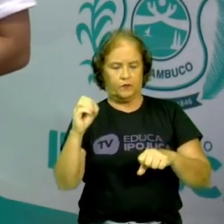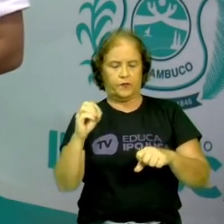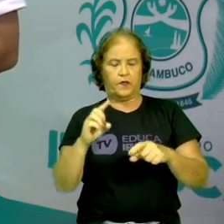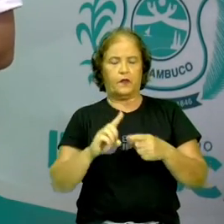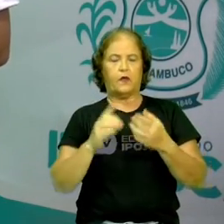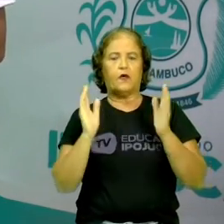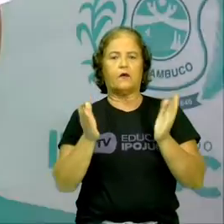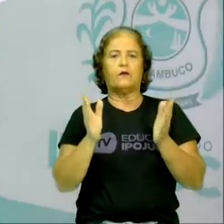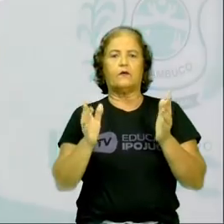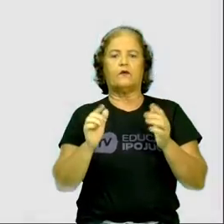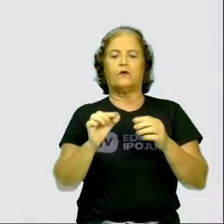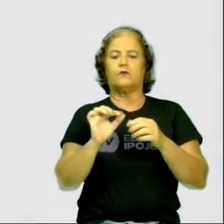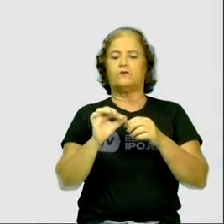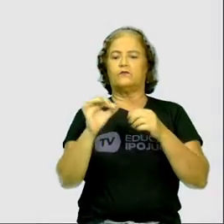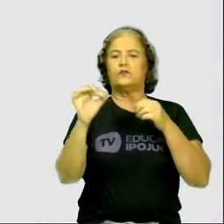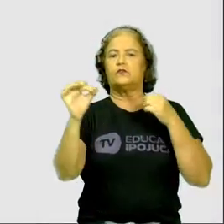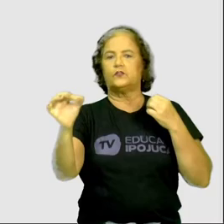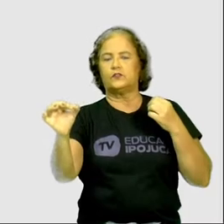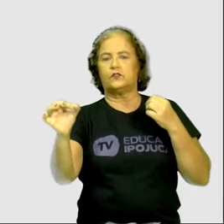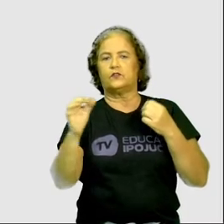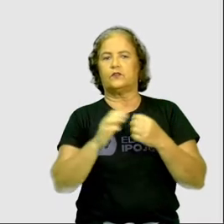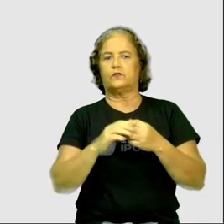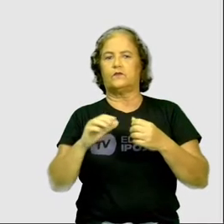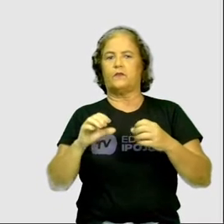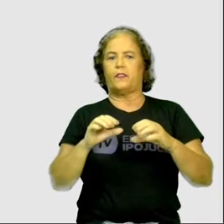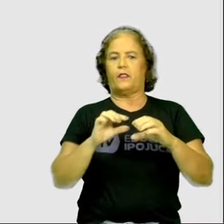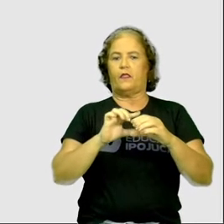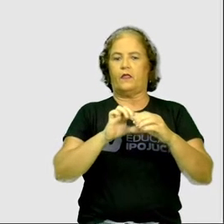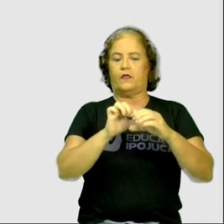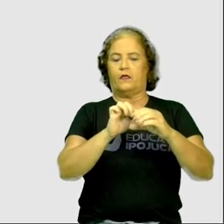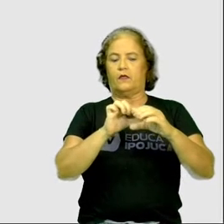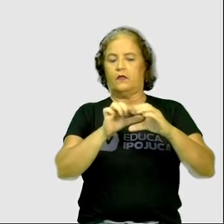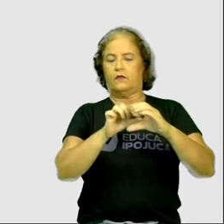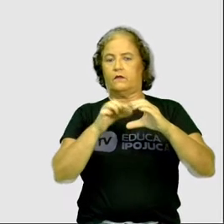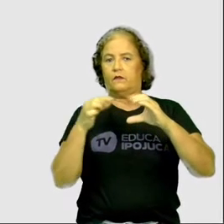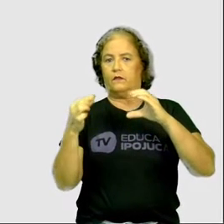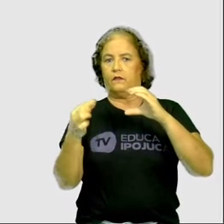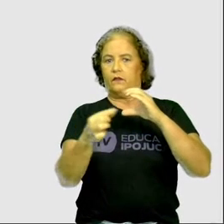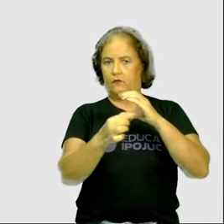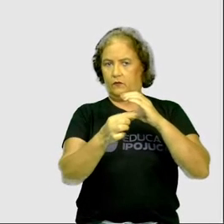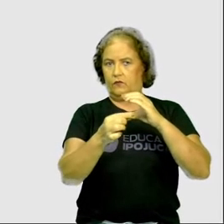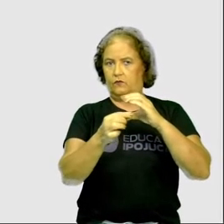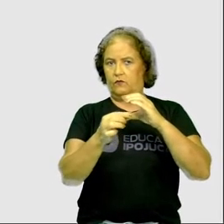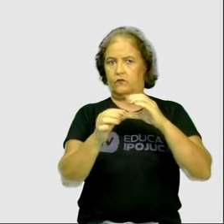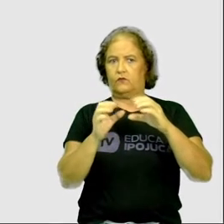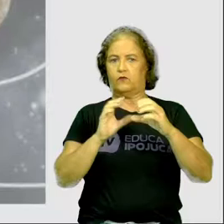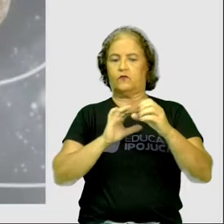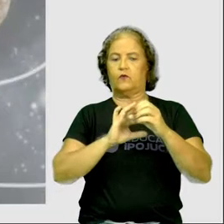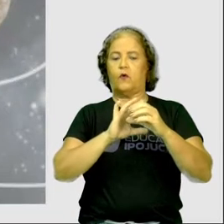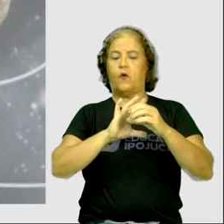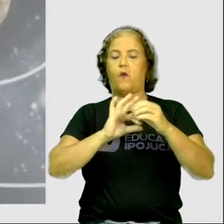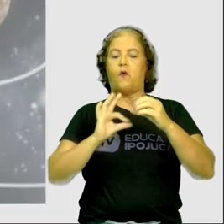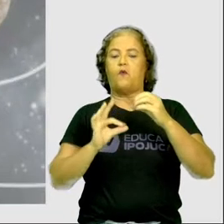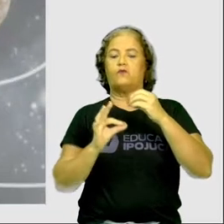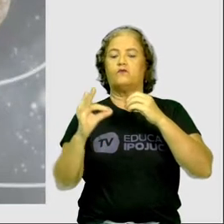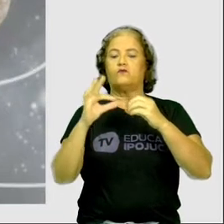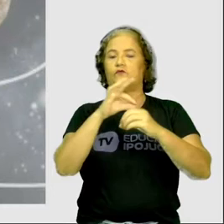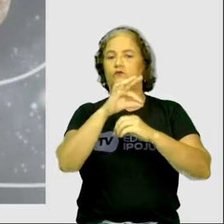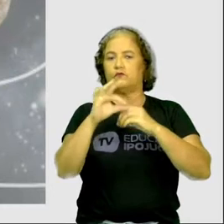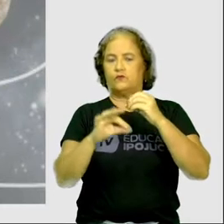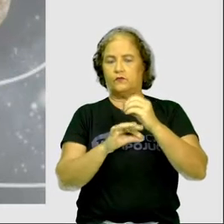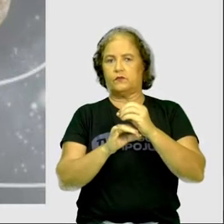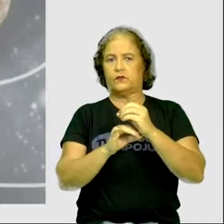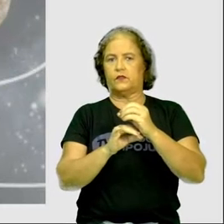Nós temos Saturno, Zúlpter, Urano e Netuno. Eles são chamados de planetas